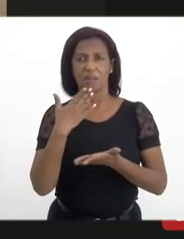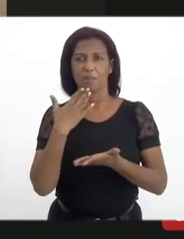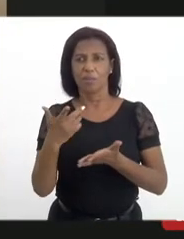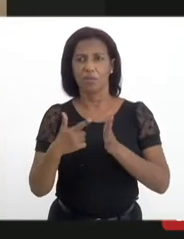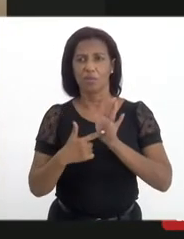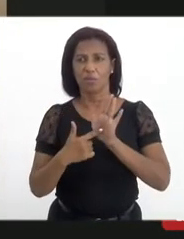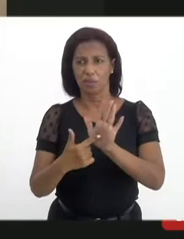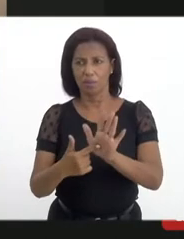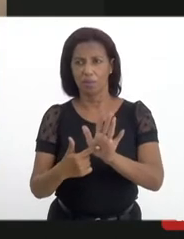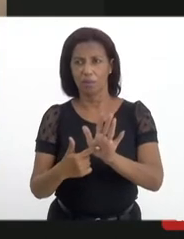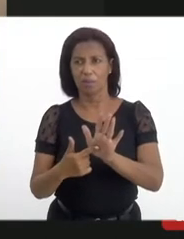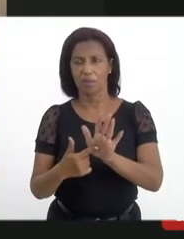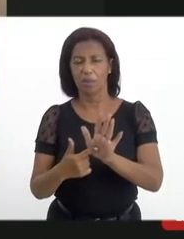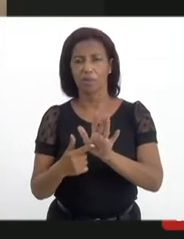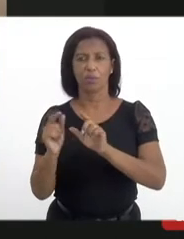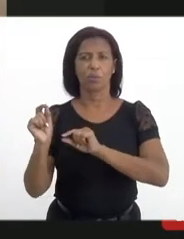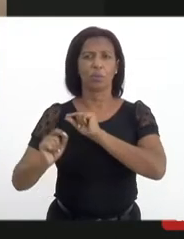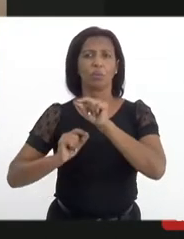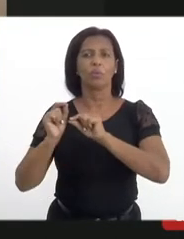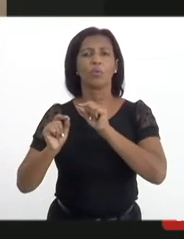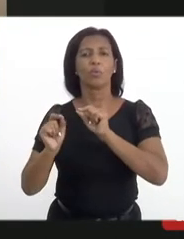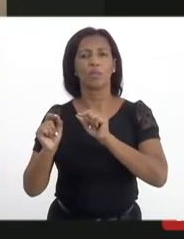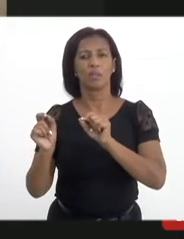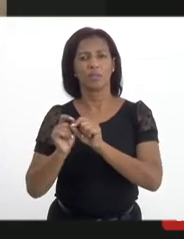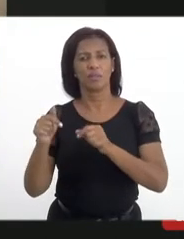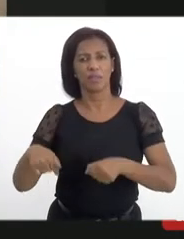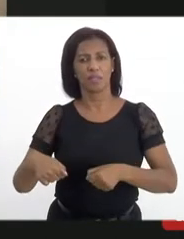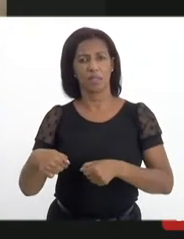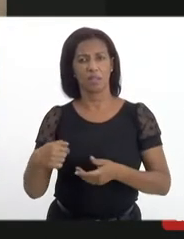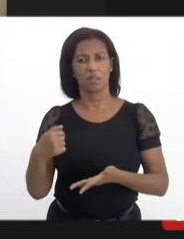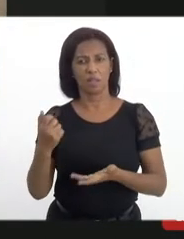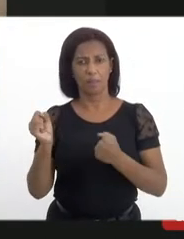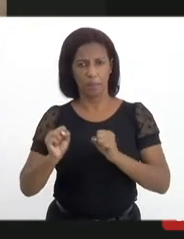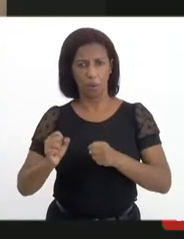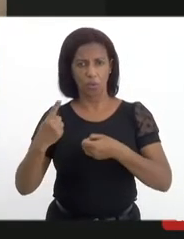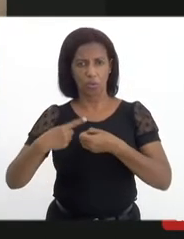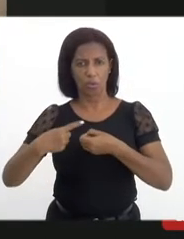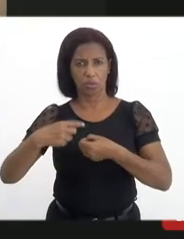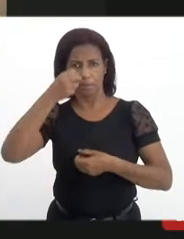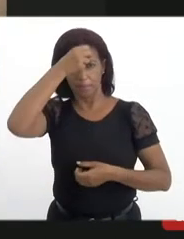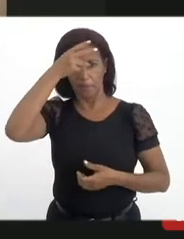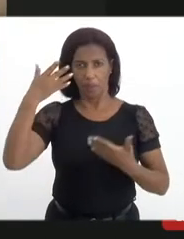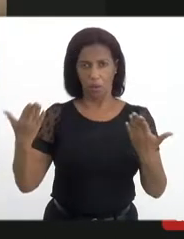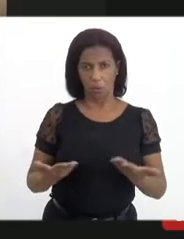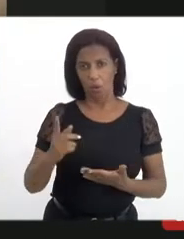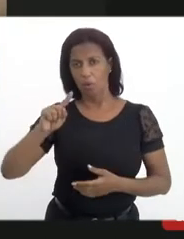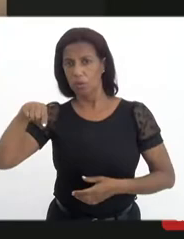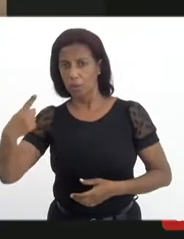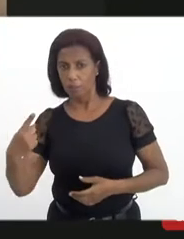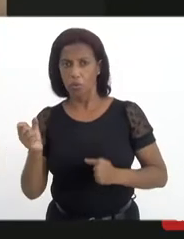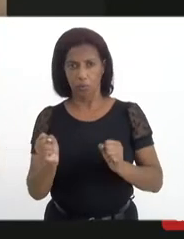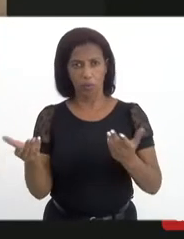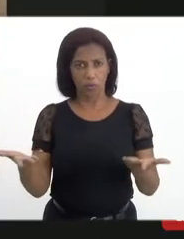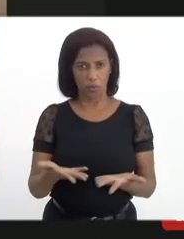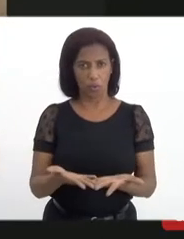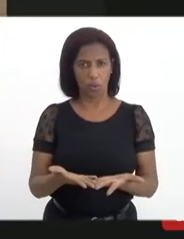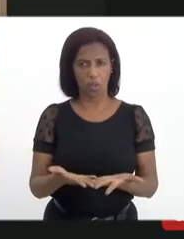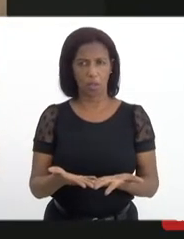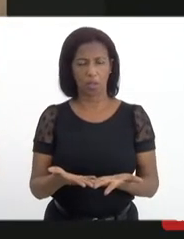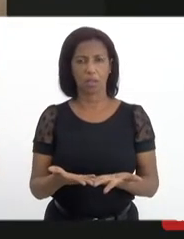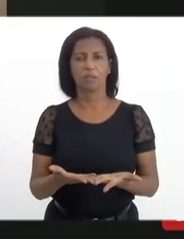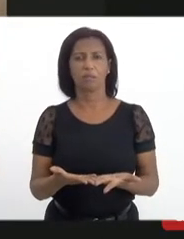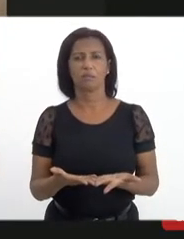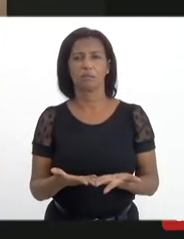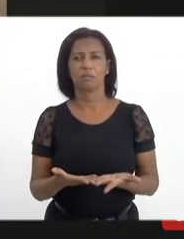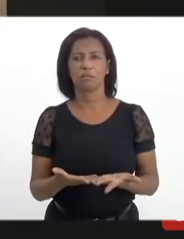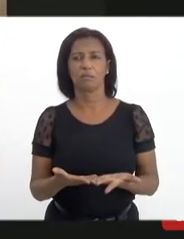apresentação sobre o que a gente vem fazendo aqui no município do Rio. Pode ser agora, depois... Pode, pode. Eu só vou pedir um